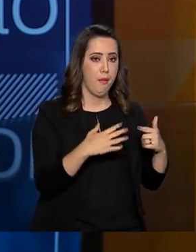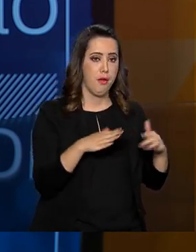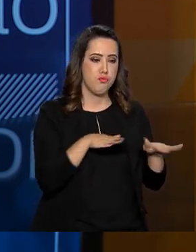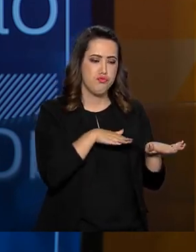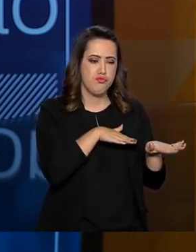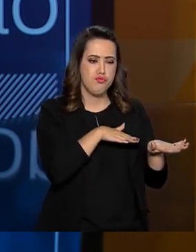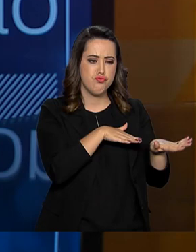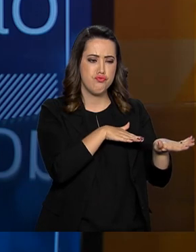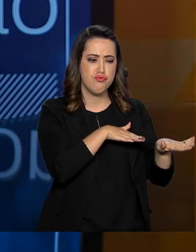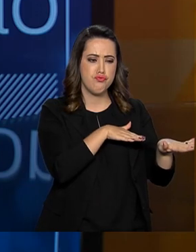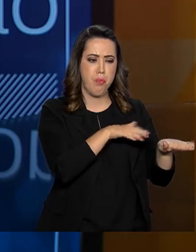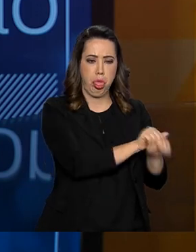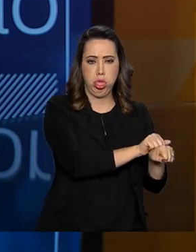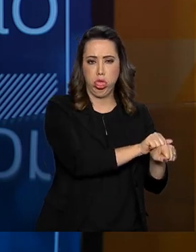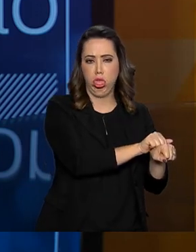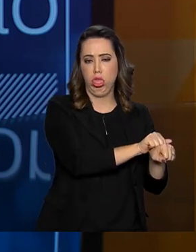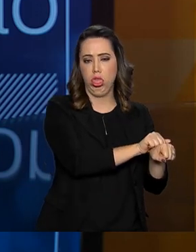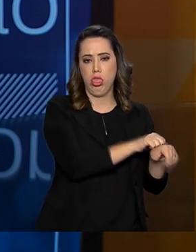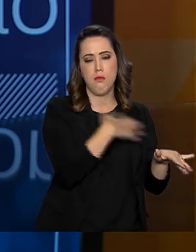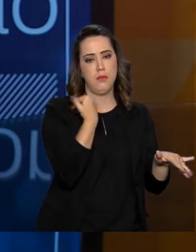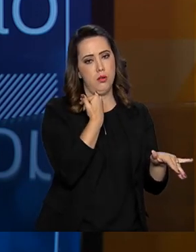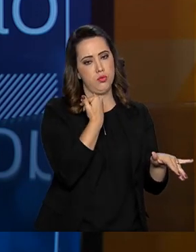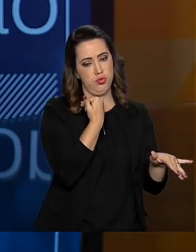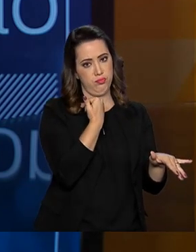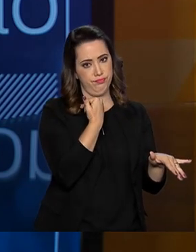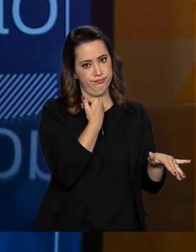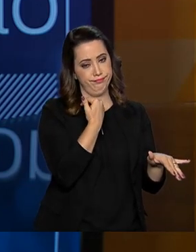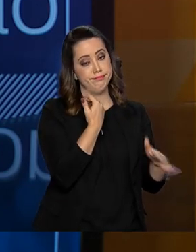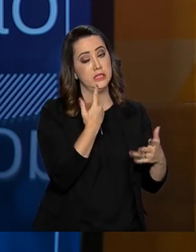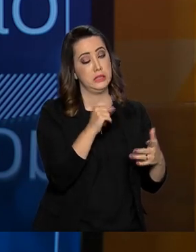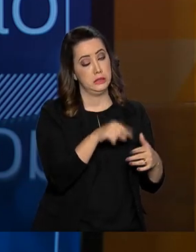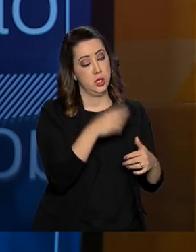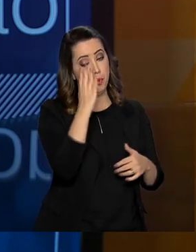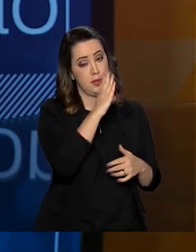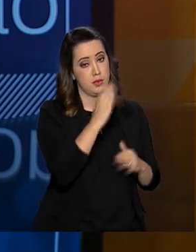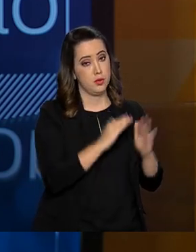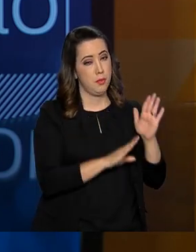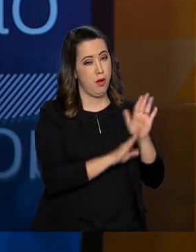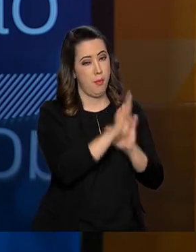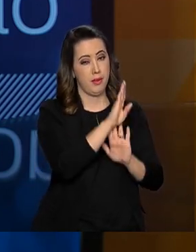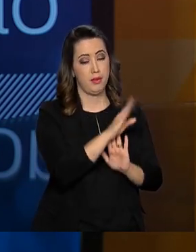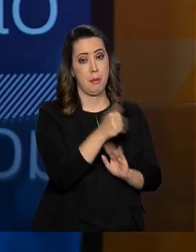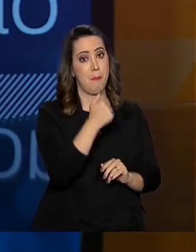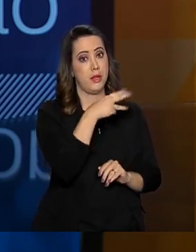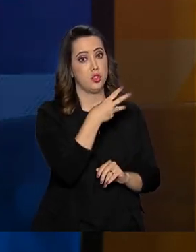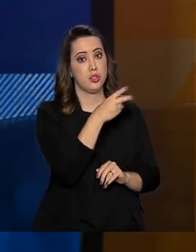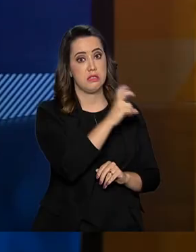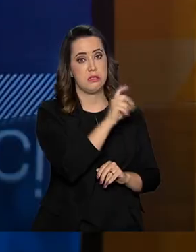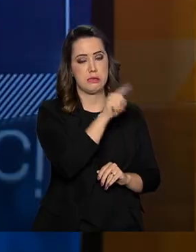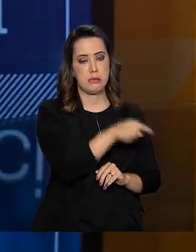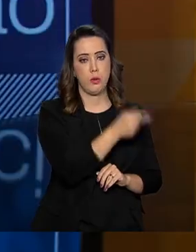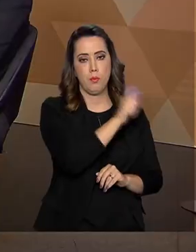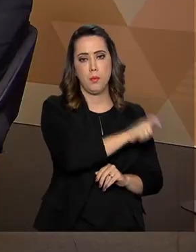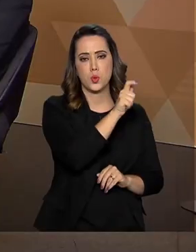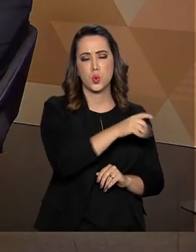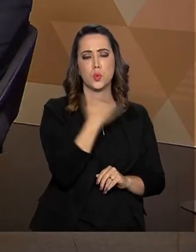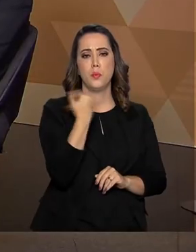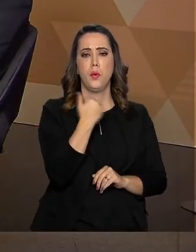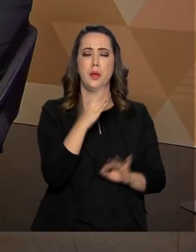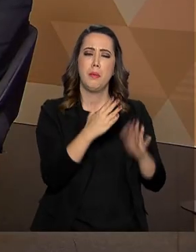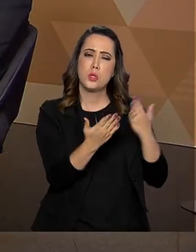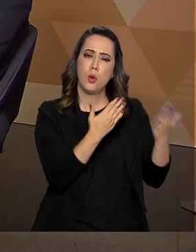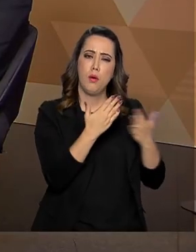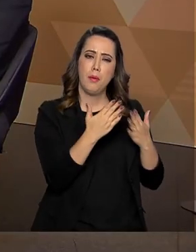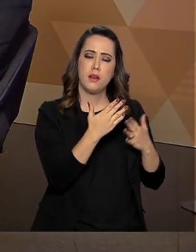trânsito. No Brasil também houve um aumento e em 2017 foram mais de 35 mil mortes, mas representa uma queda em